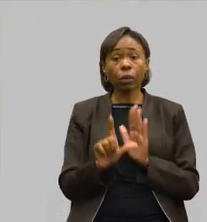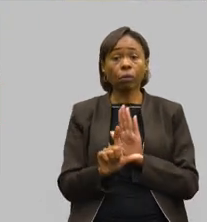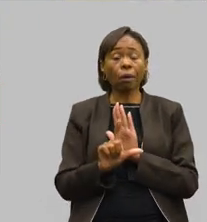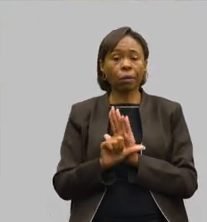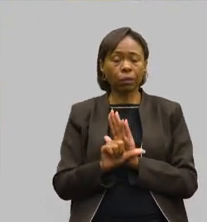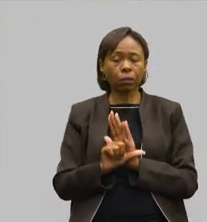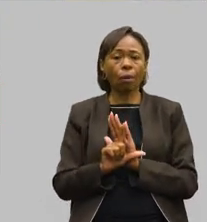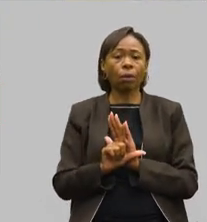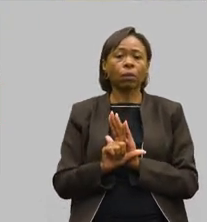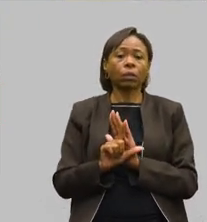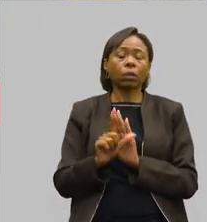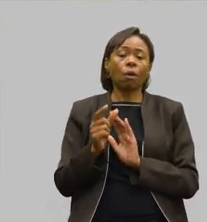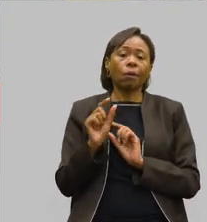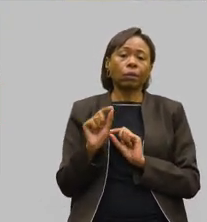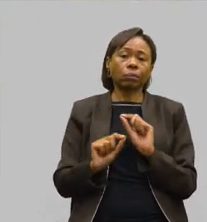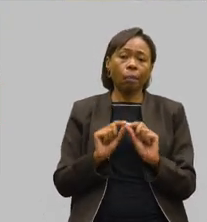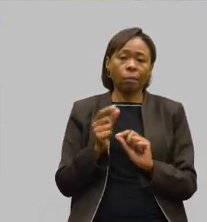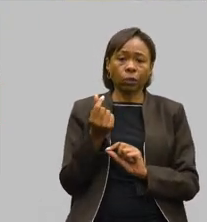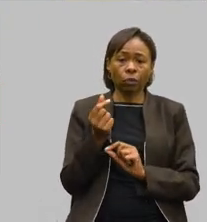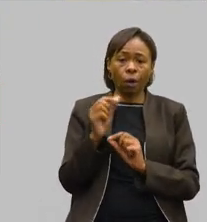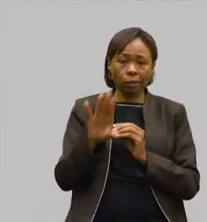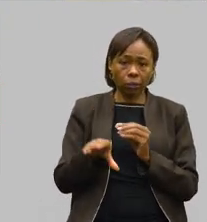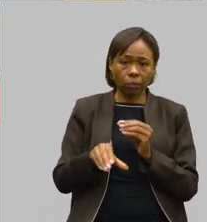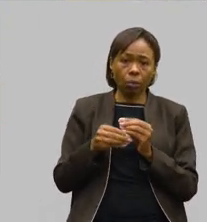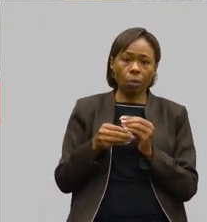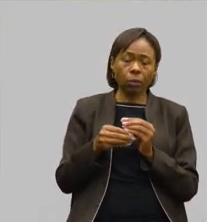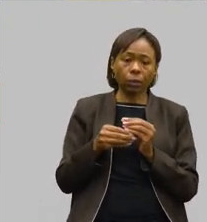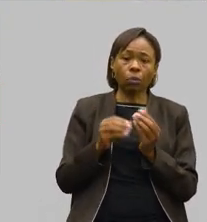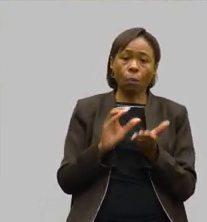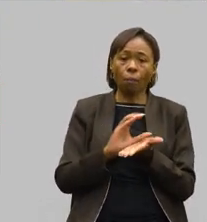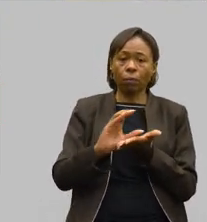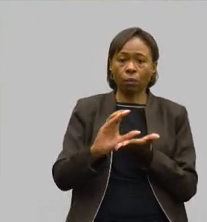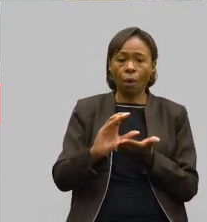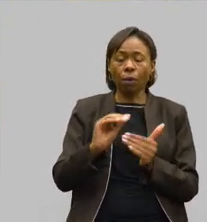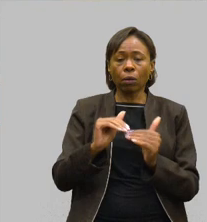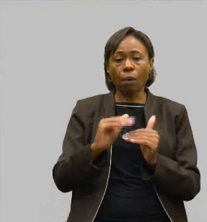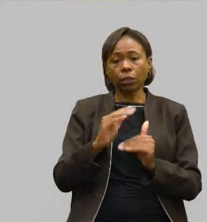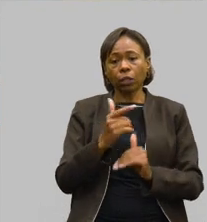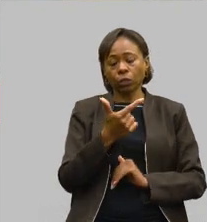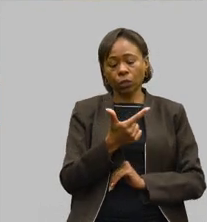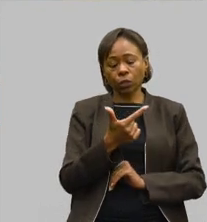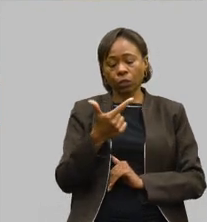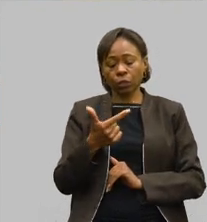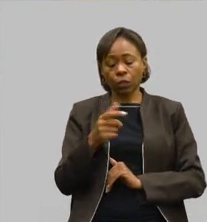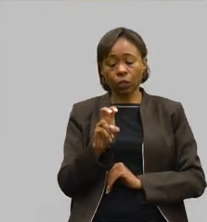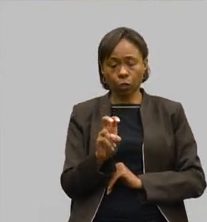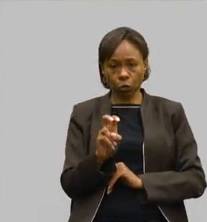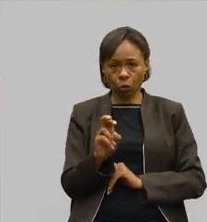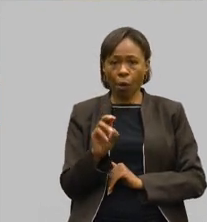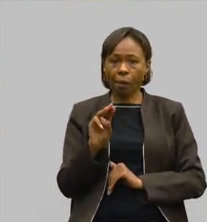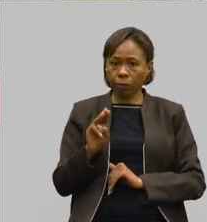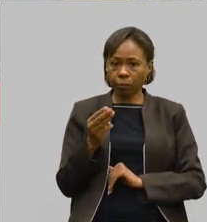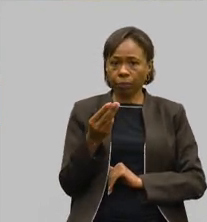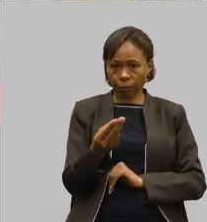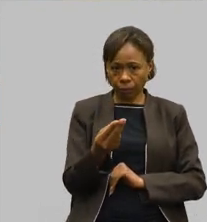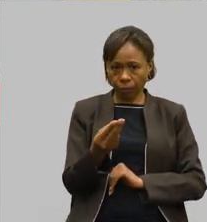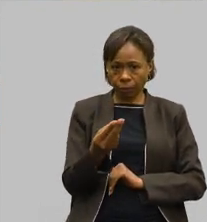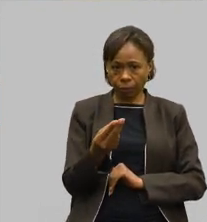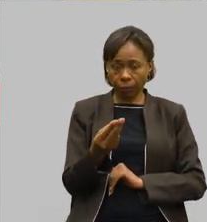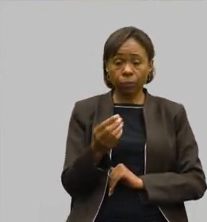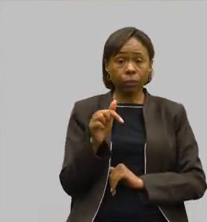suplementar do fundo de erradicação da miséria, destinou mais 225 milhões ao FEAS. Ou seja, a Assembleia